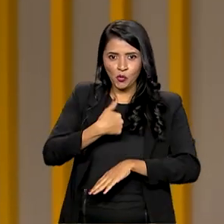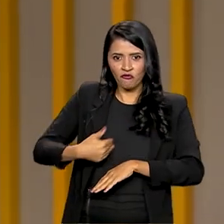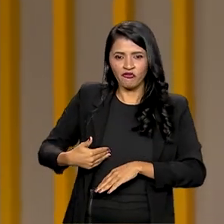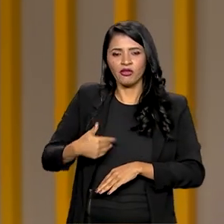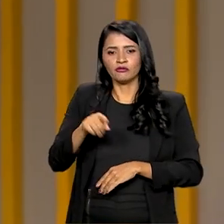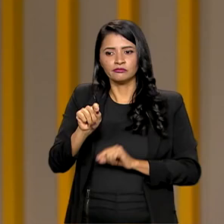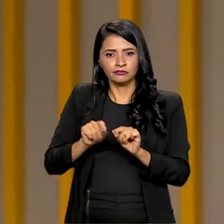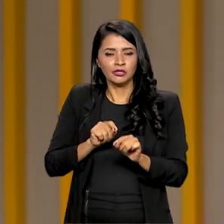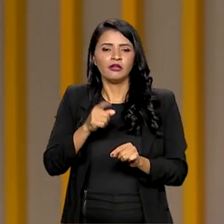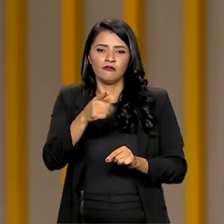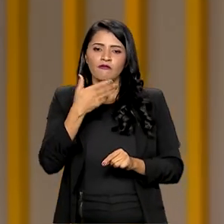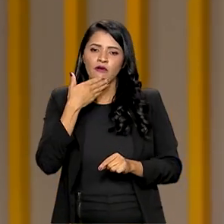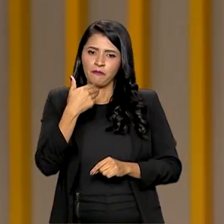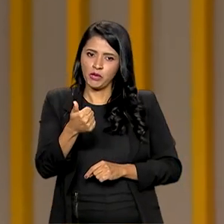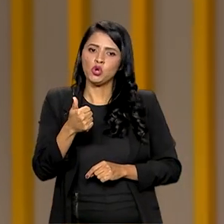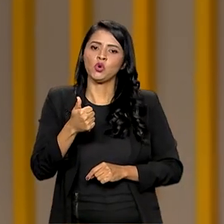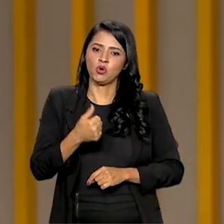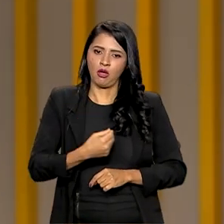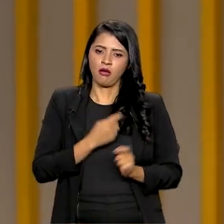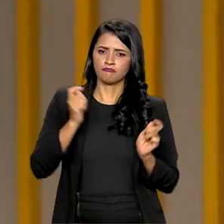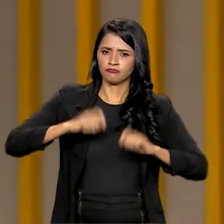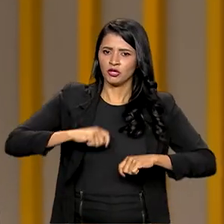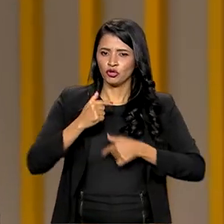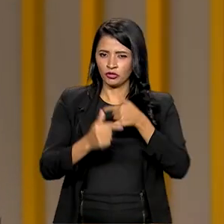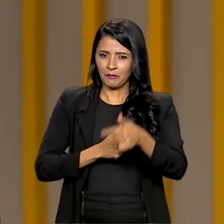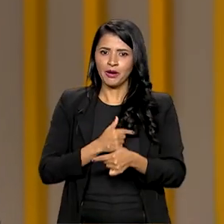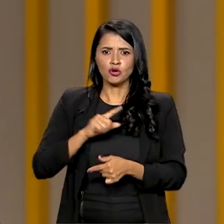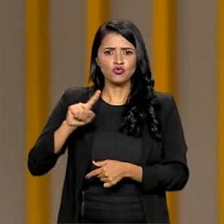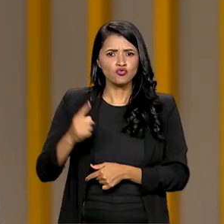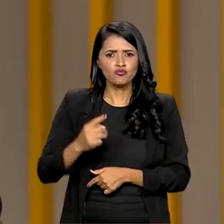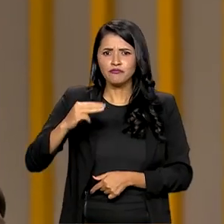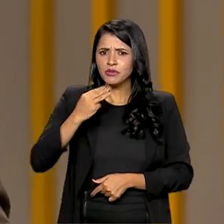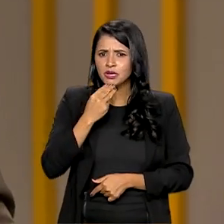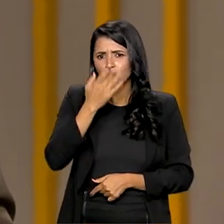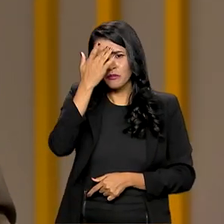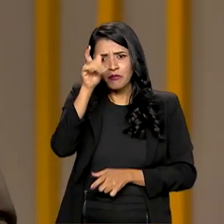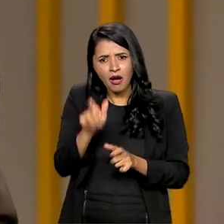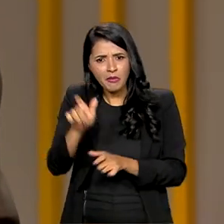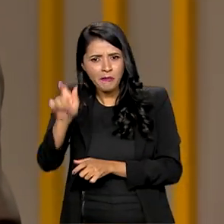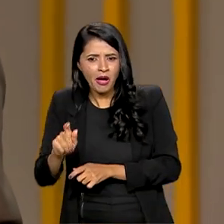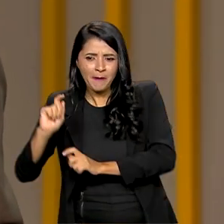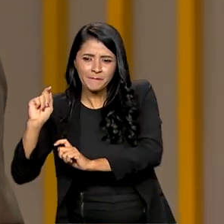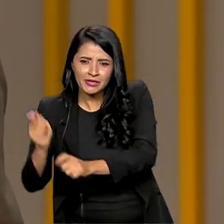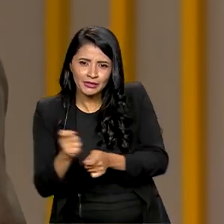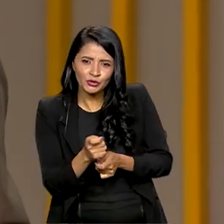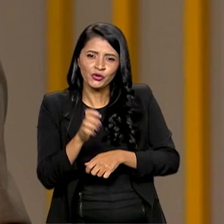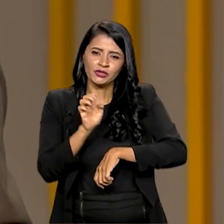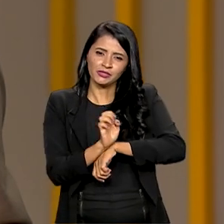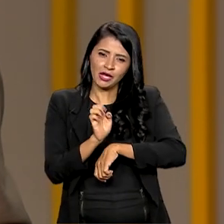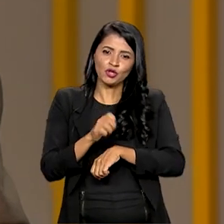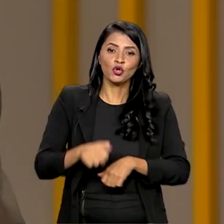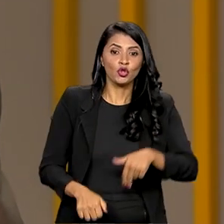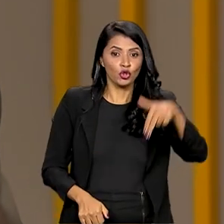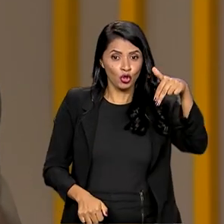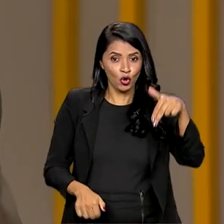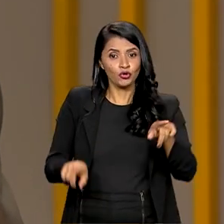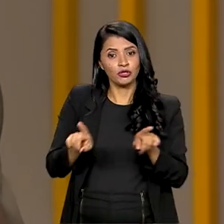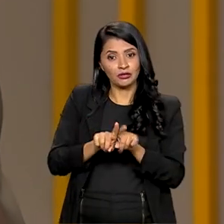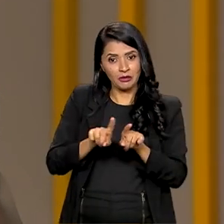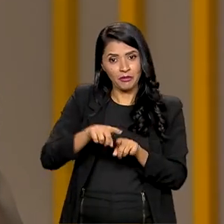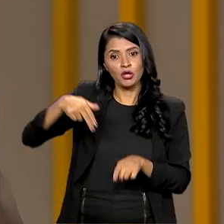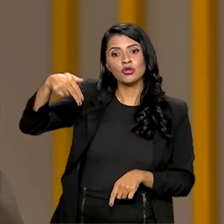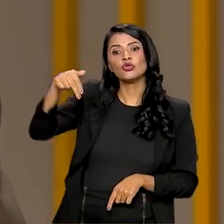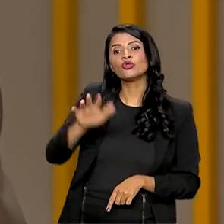condições de trabalho para cerca de um milhão de pescadores artesanais no país, principalmente nos estados do Norte e Nordeste.